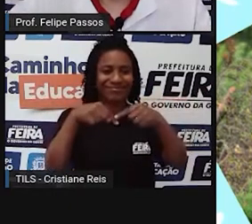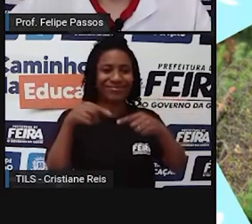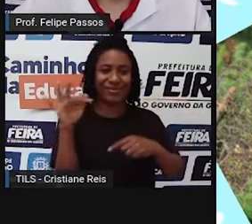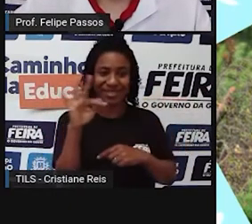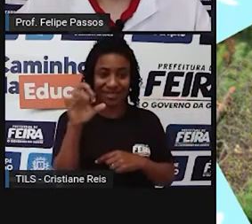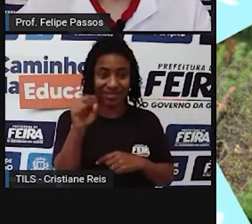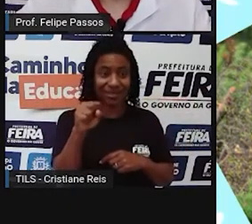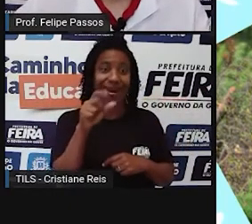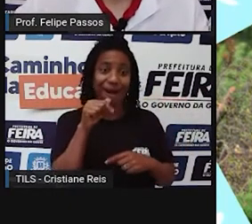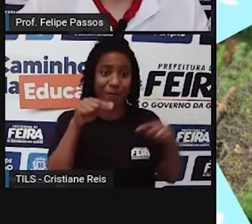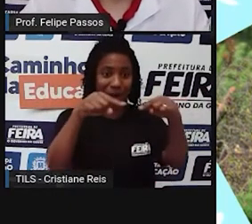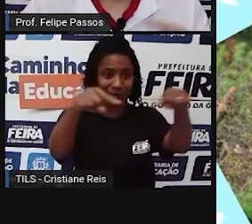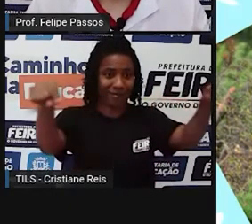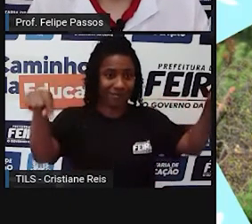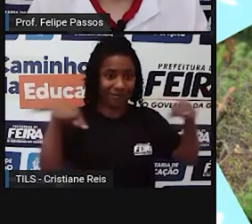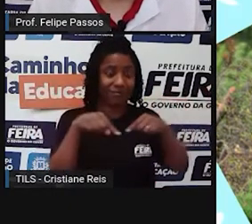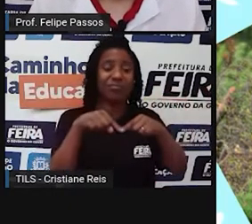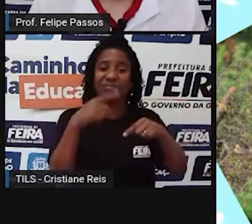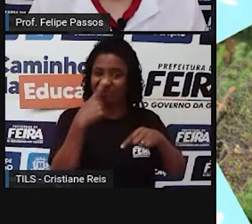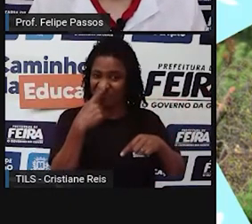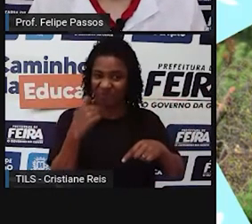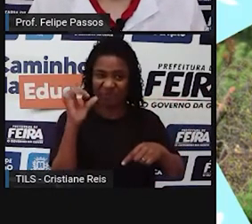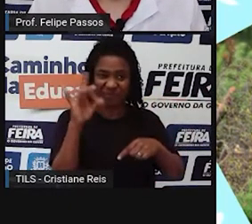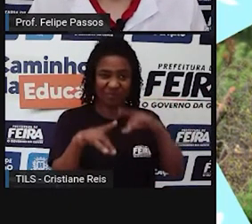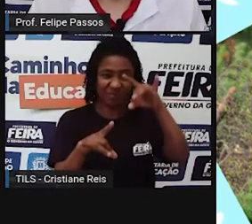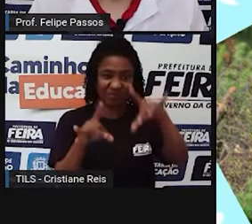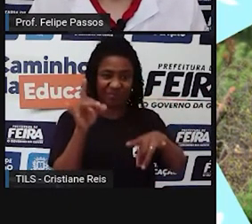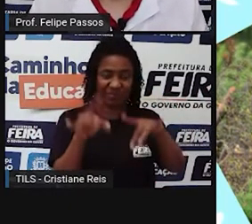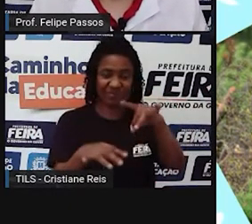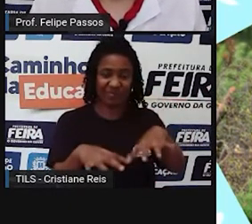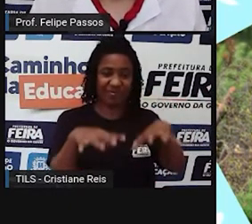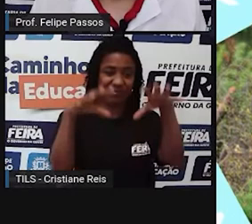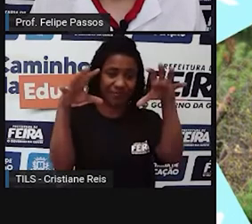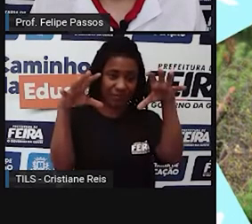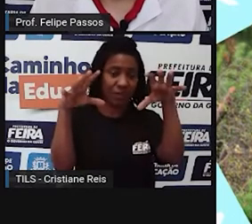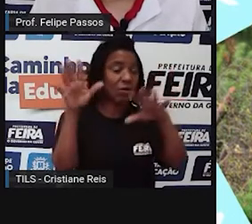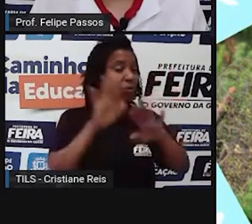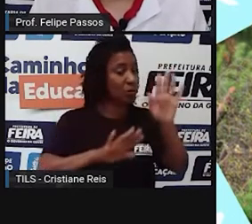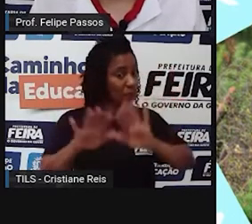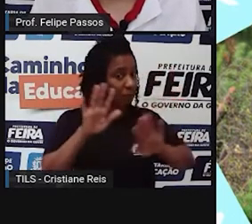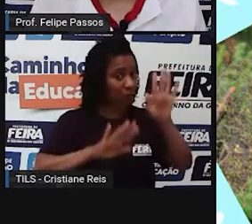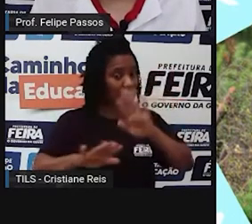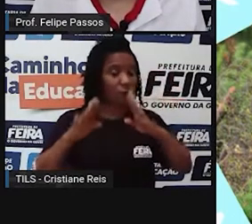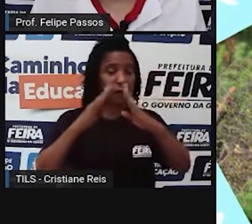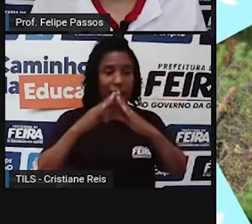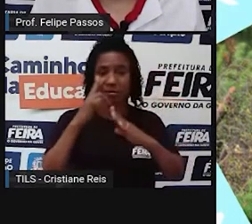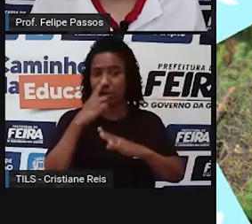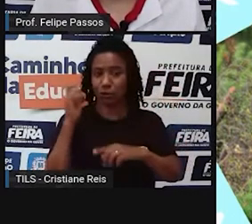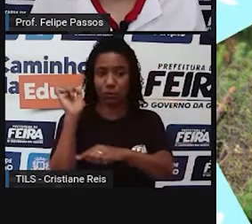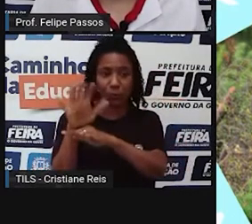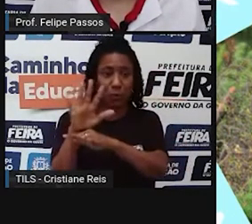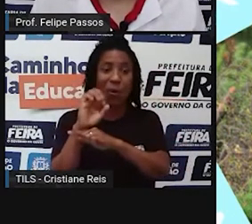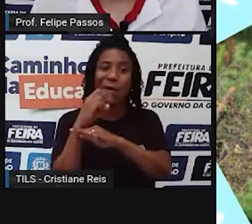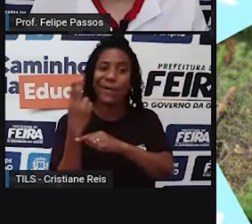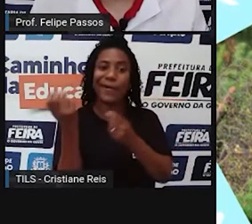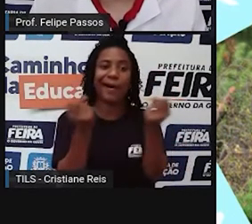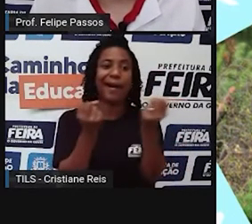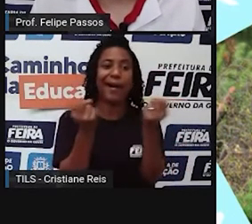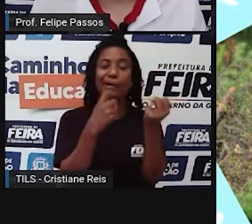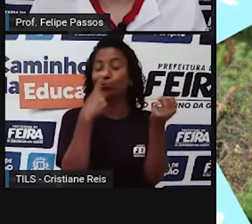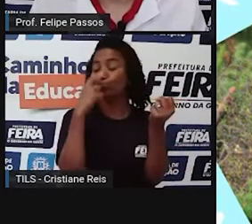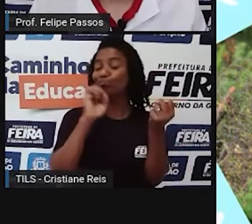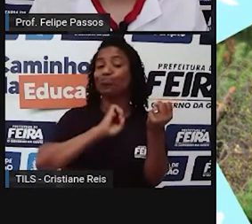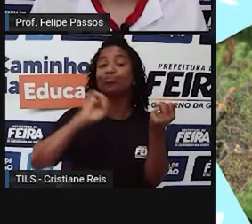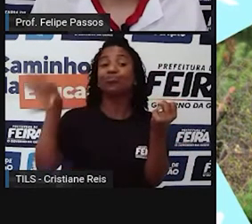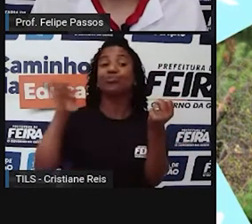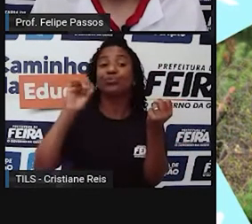fora, né? Do carro, da casa, é muito perigoso. Esse lixo não vai sair da natureza simplesmente. Ele vai ficar lá por